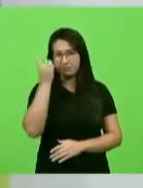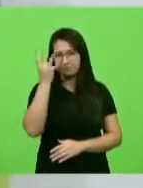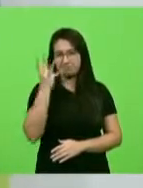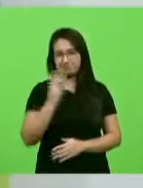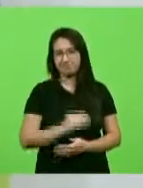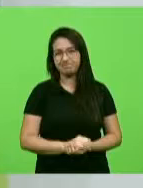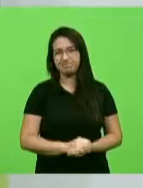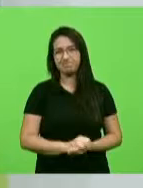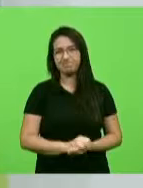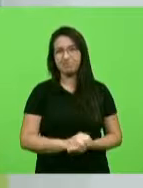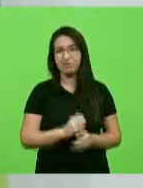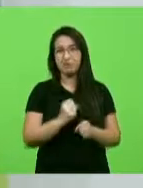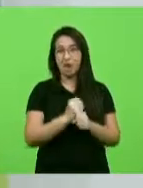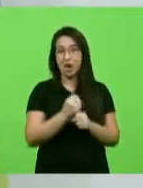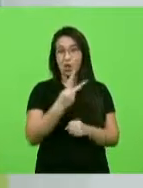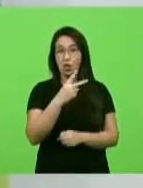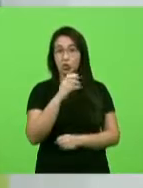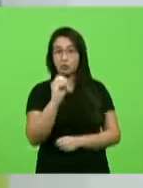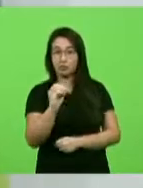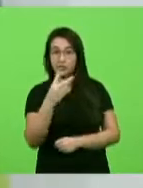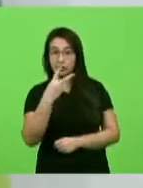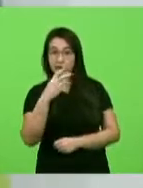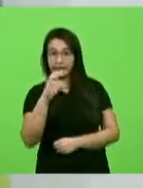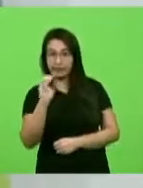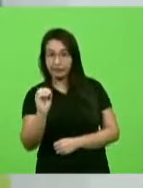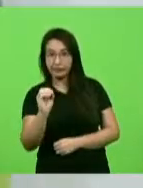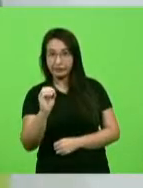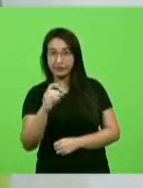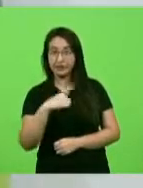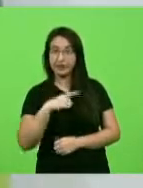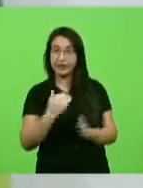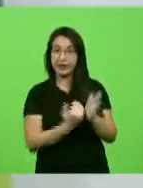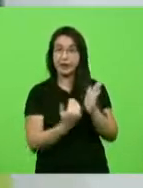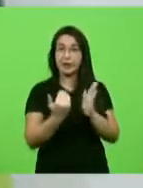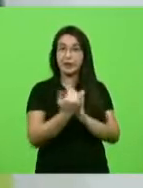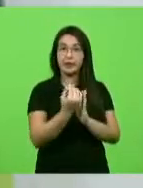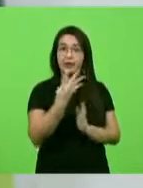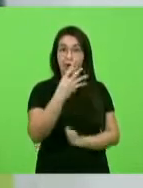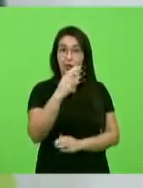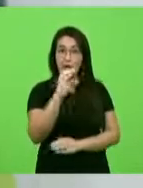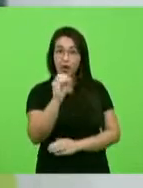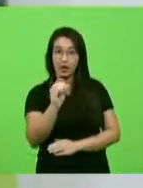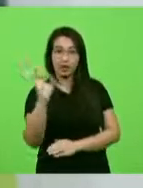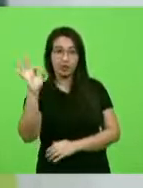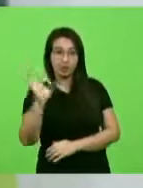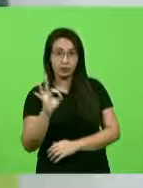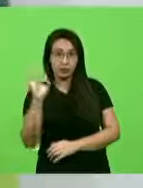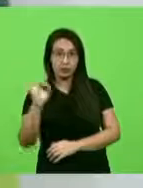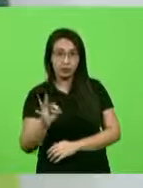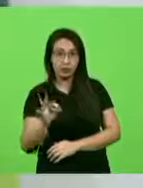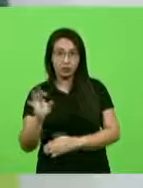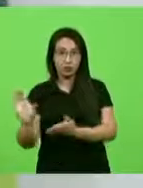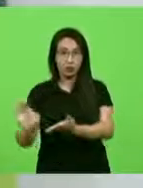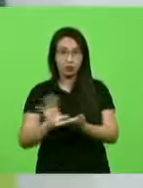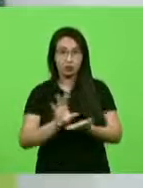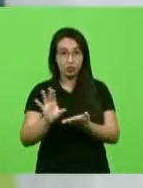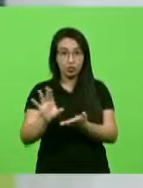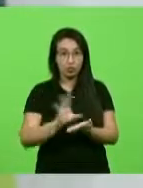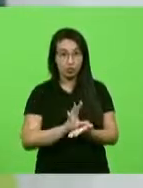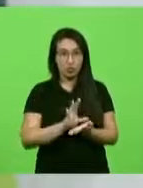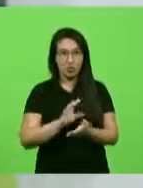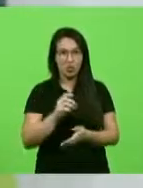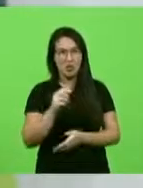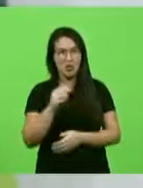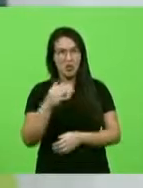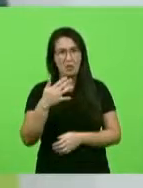No ano de 2020, ele teve um aumento de 40% no seu faturamento, passando um pouco dos 100 milhões de